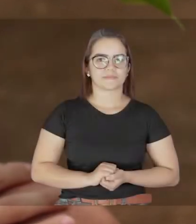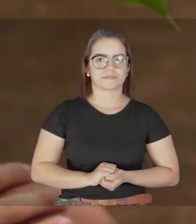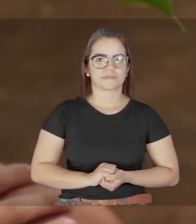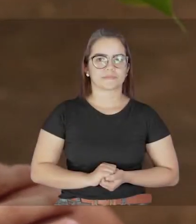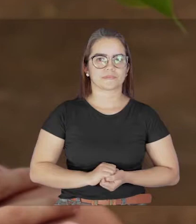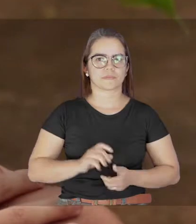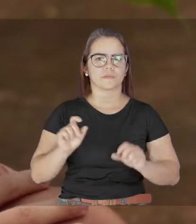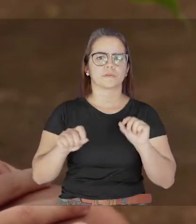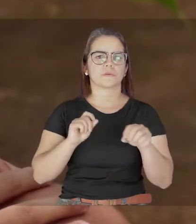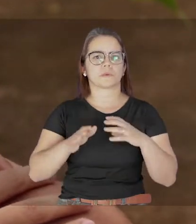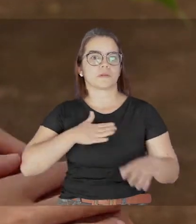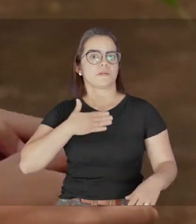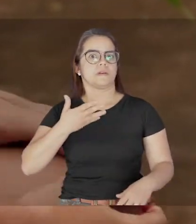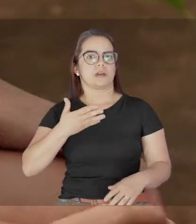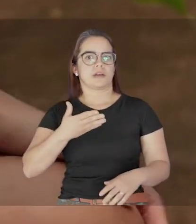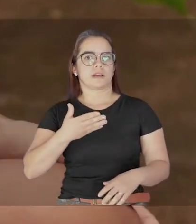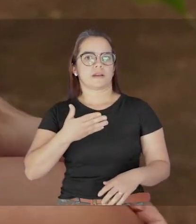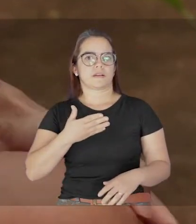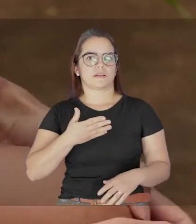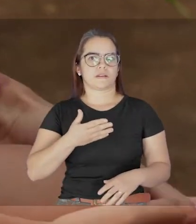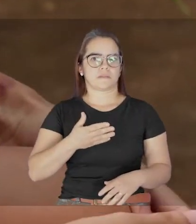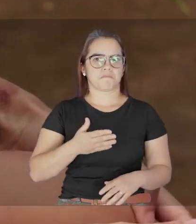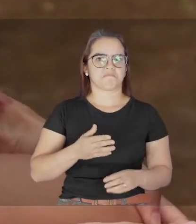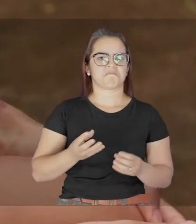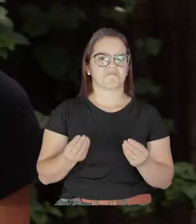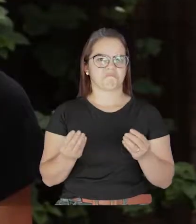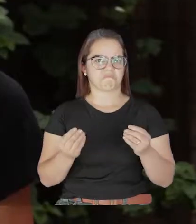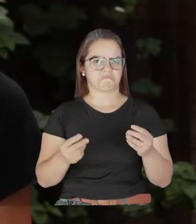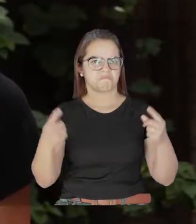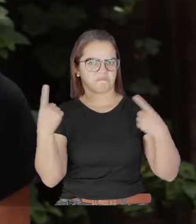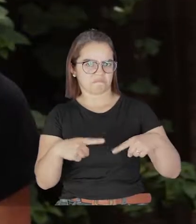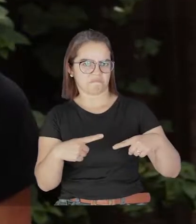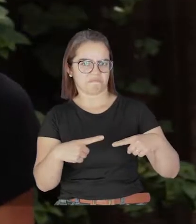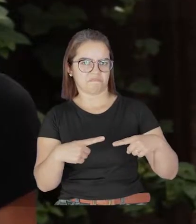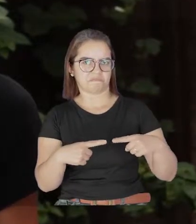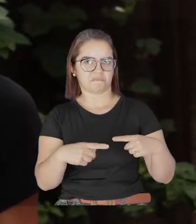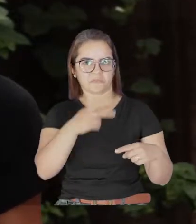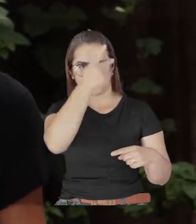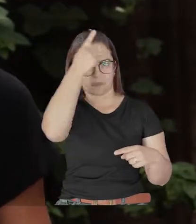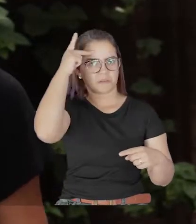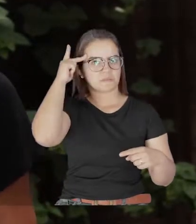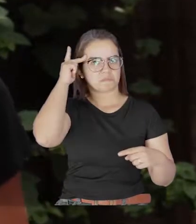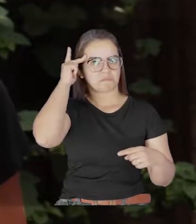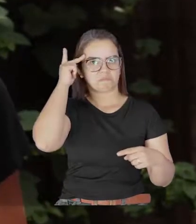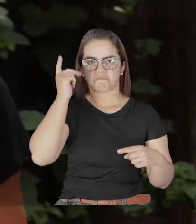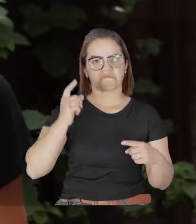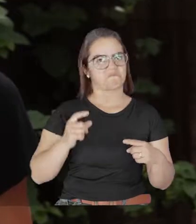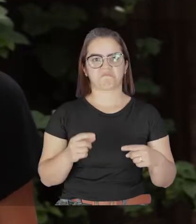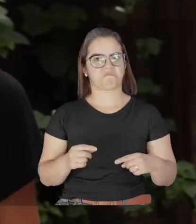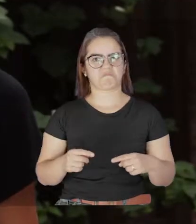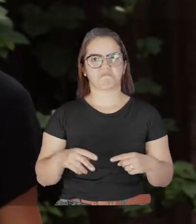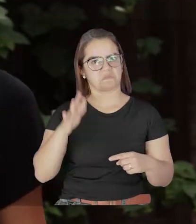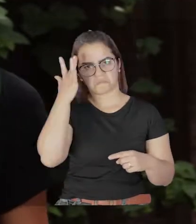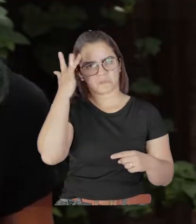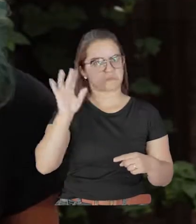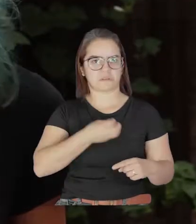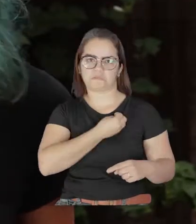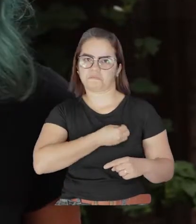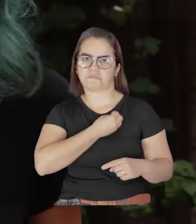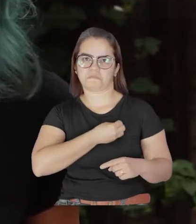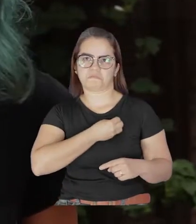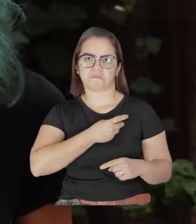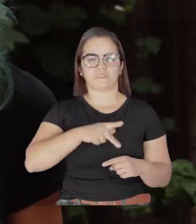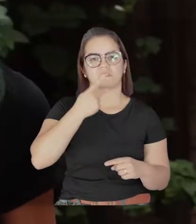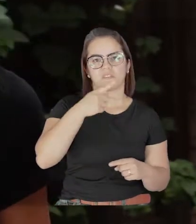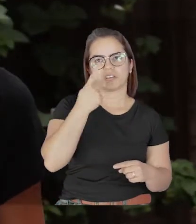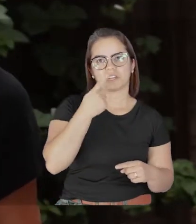O que me assusta é porque tem muita gente que é contra. Várias pessoas que às vezes não tem nada a ver com a minha vida, mas fazem questão de às vezes